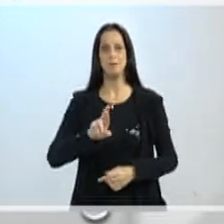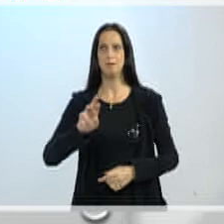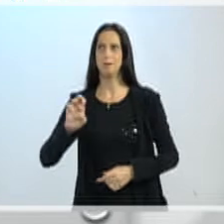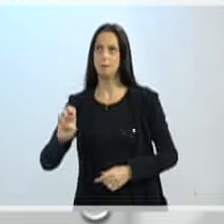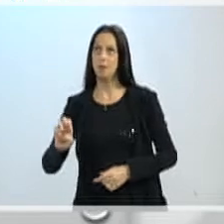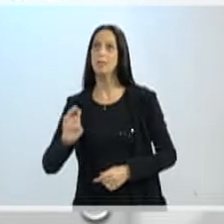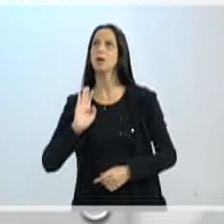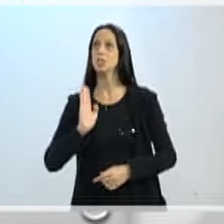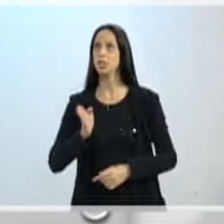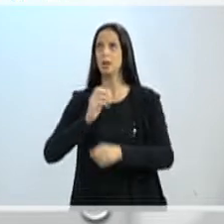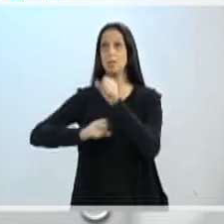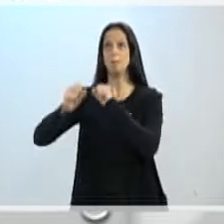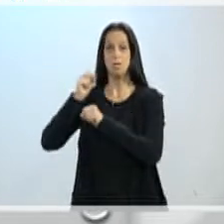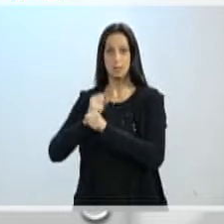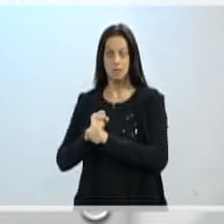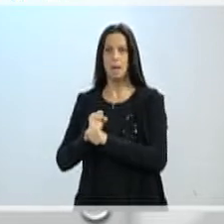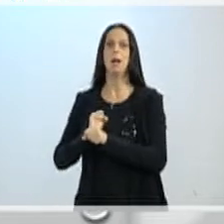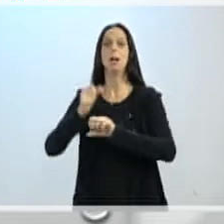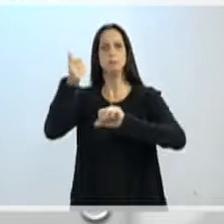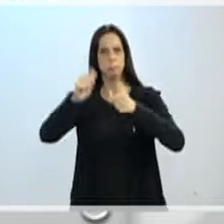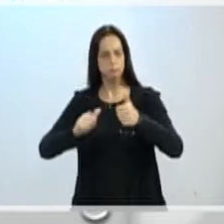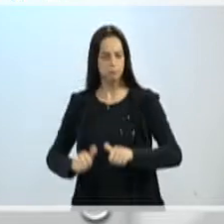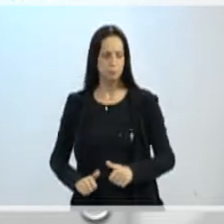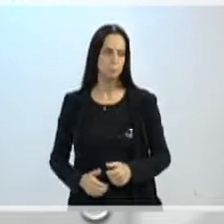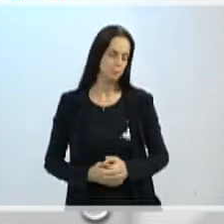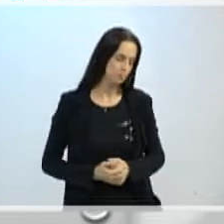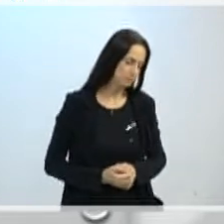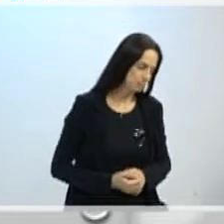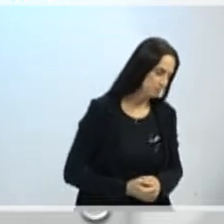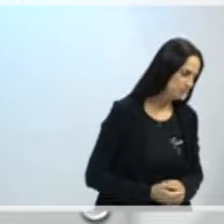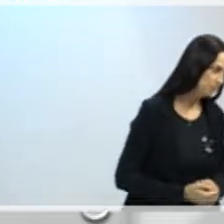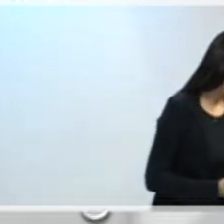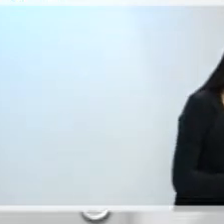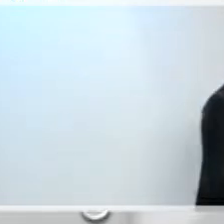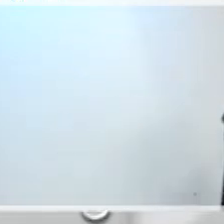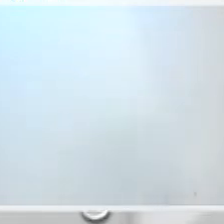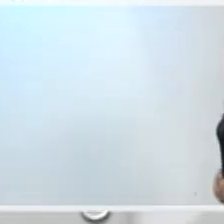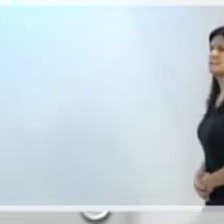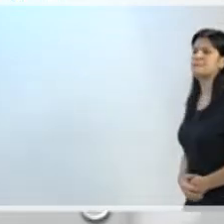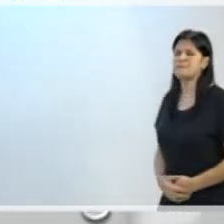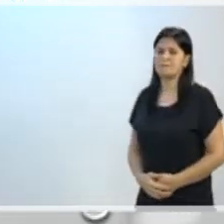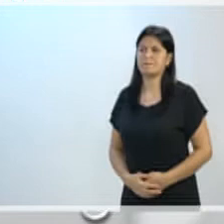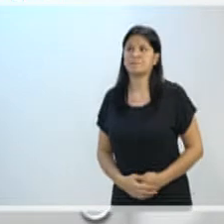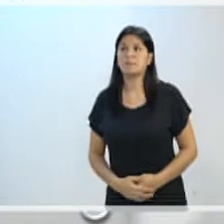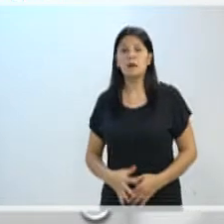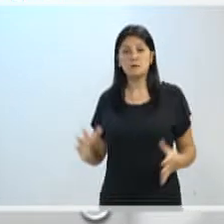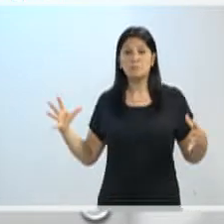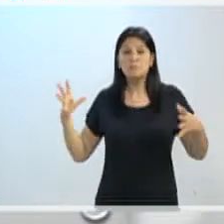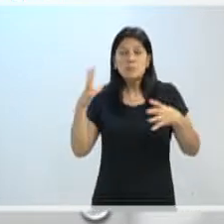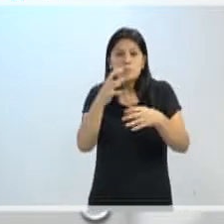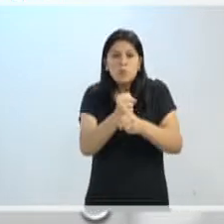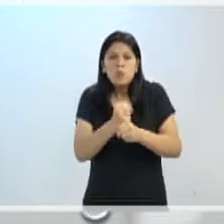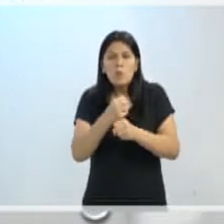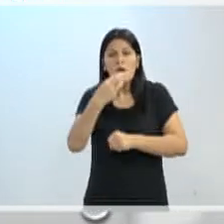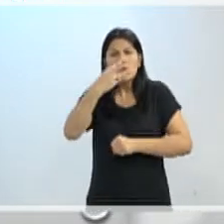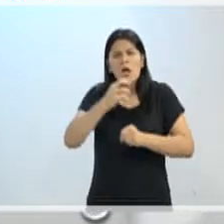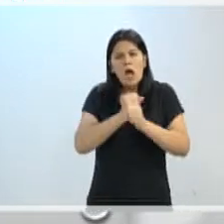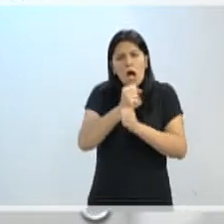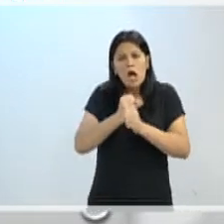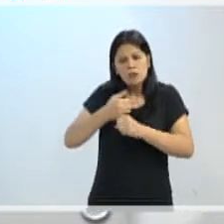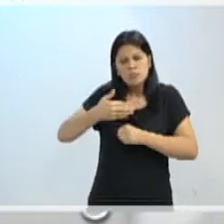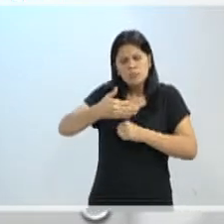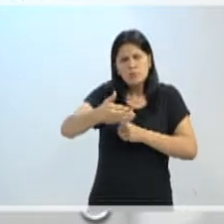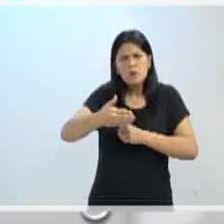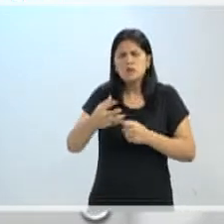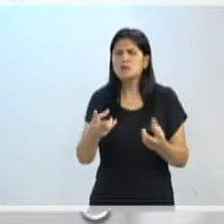gente fez isso ano passado, onde a gente tem o acumulado dos primeiros três anos, e a gente vê que a